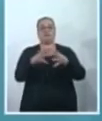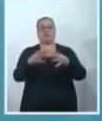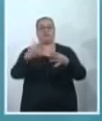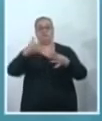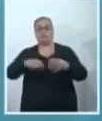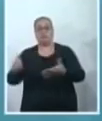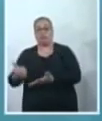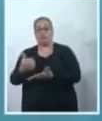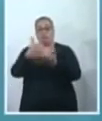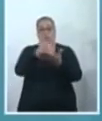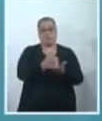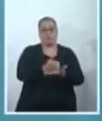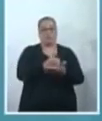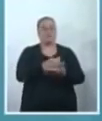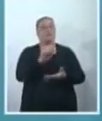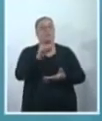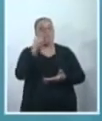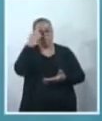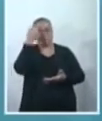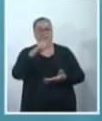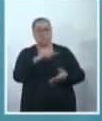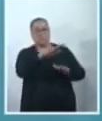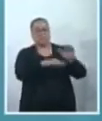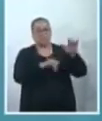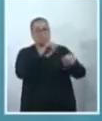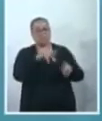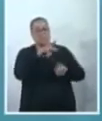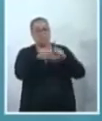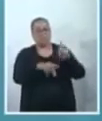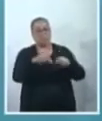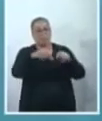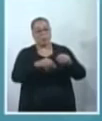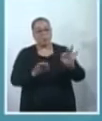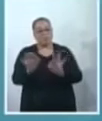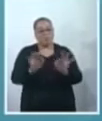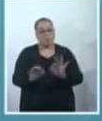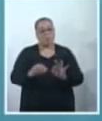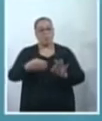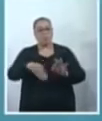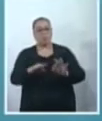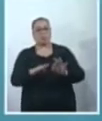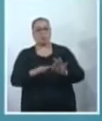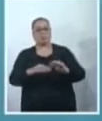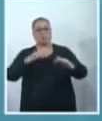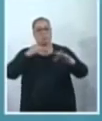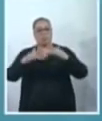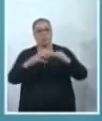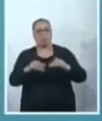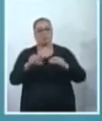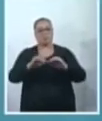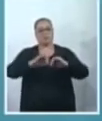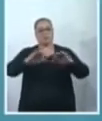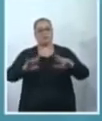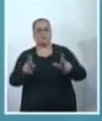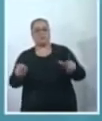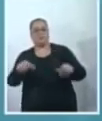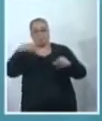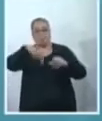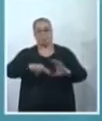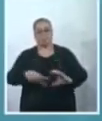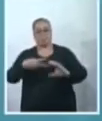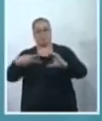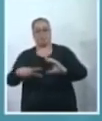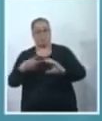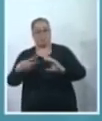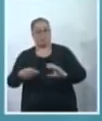A ideia é trazer à sociedade civil organizada, os mais diversos movimentos negros para dentro da Câmara Municipal, e